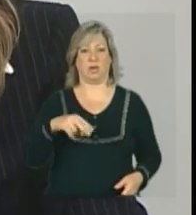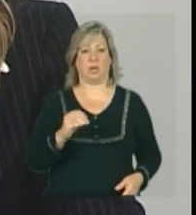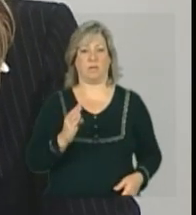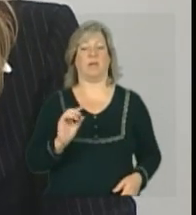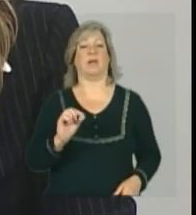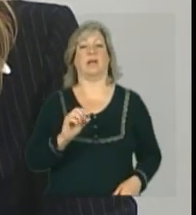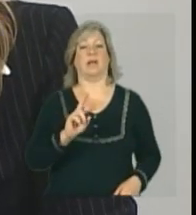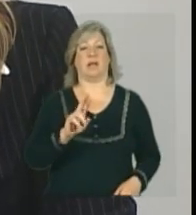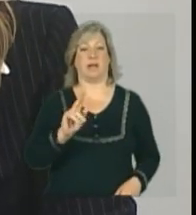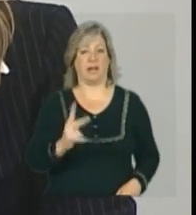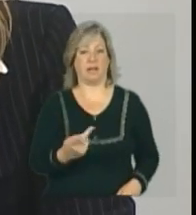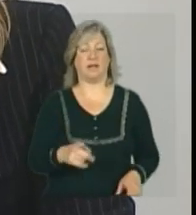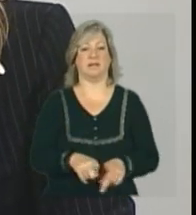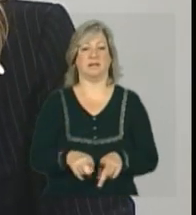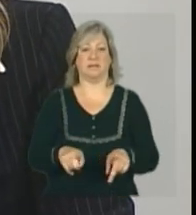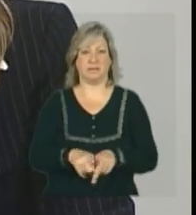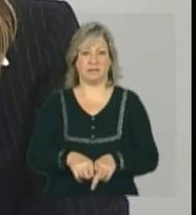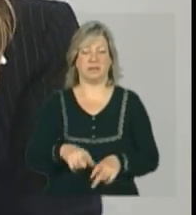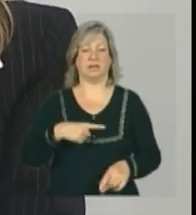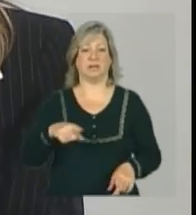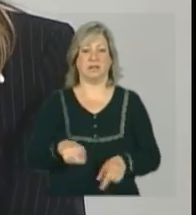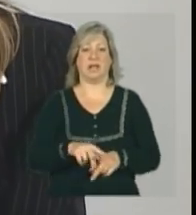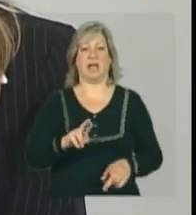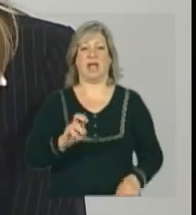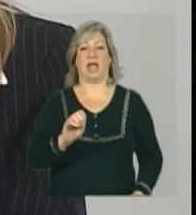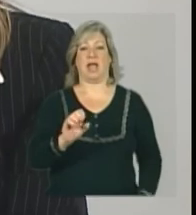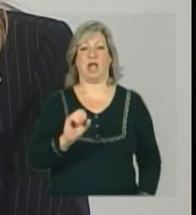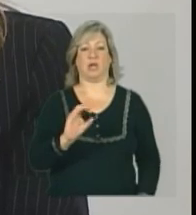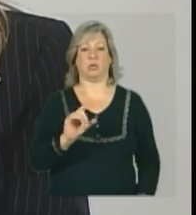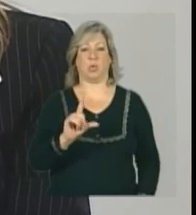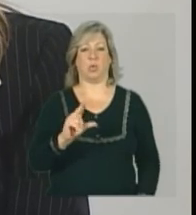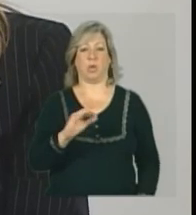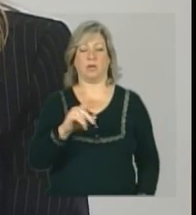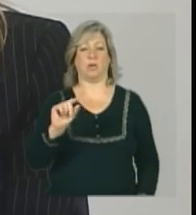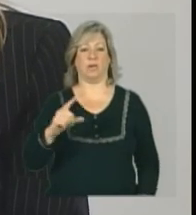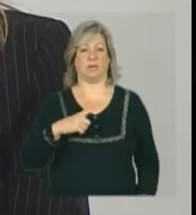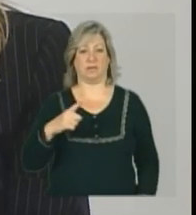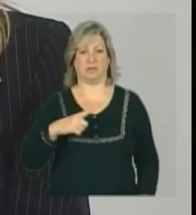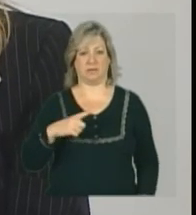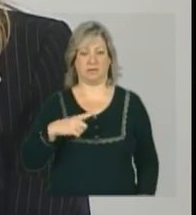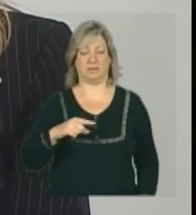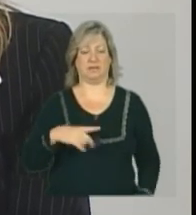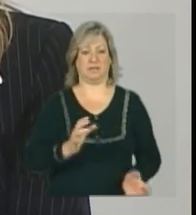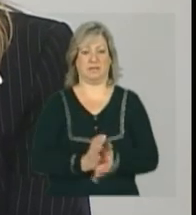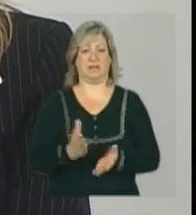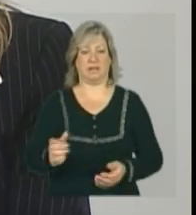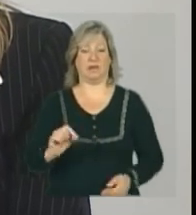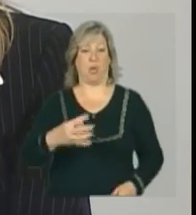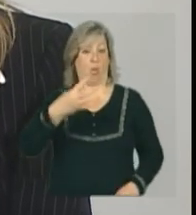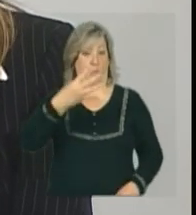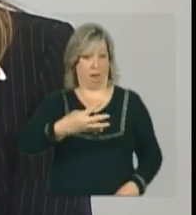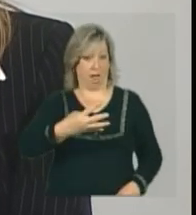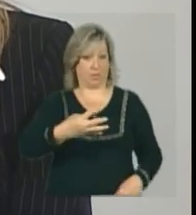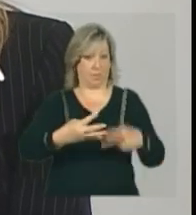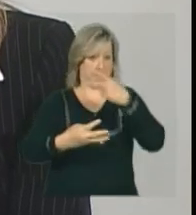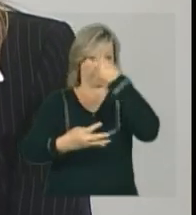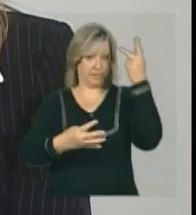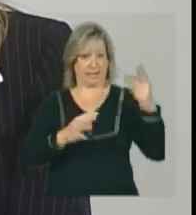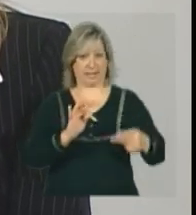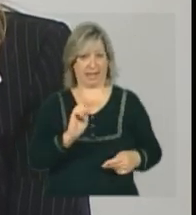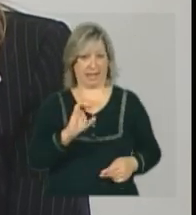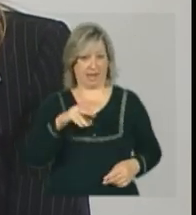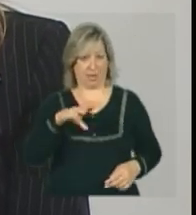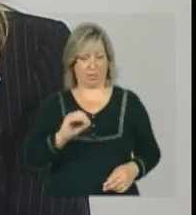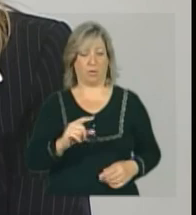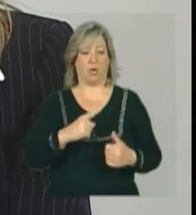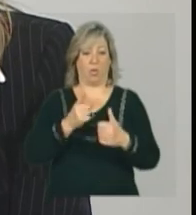resolução do Conselho Nacional 17. Então, a equipe será quatro técnicos, dois de nível superior, um assistente